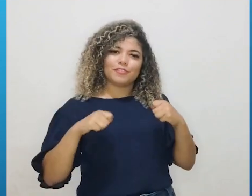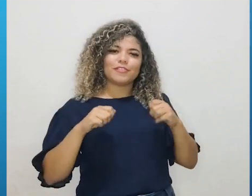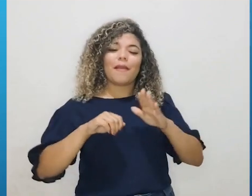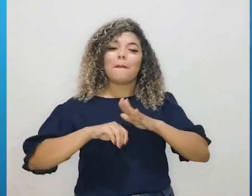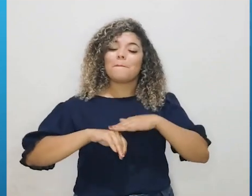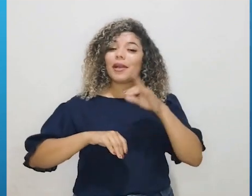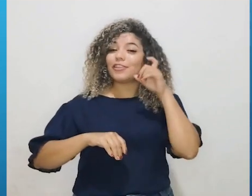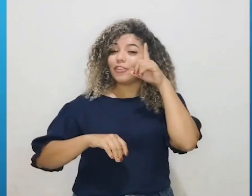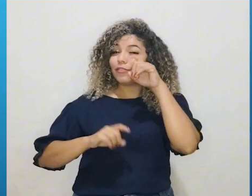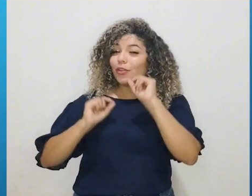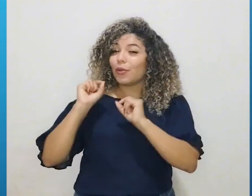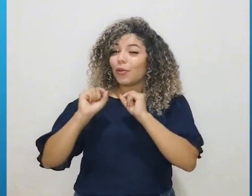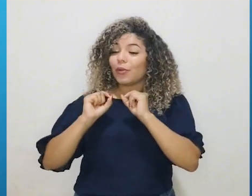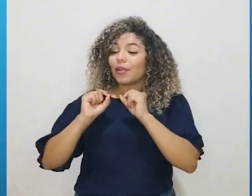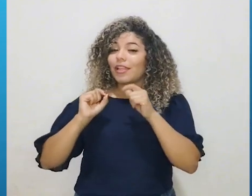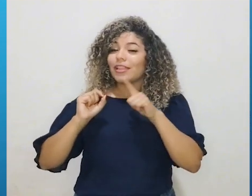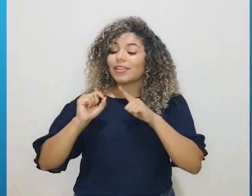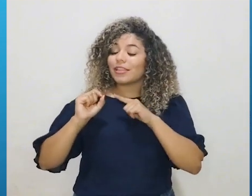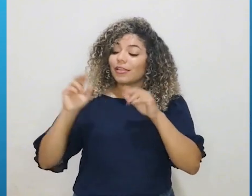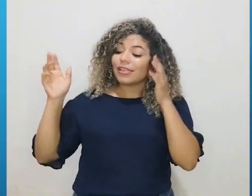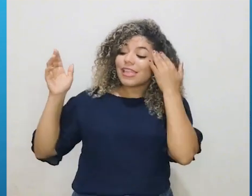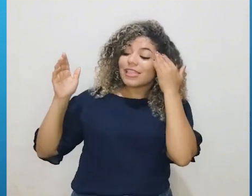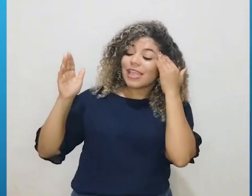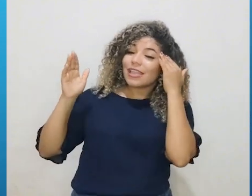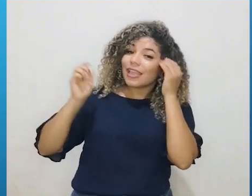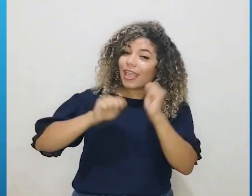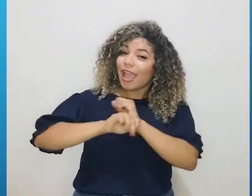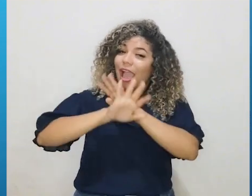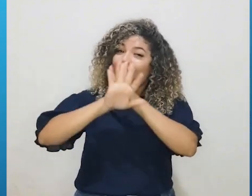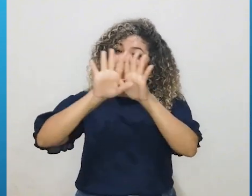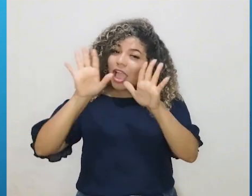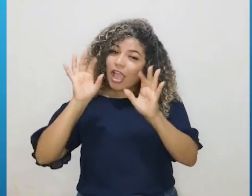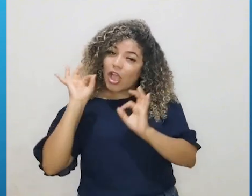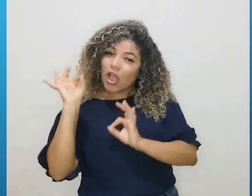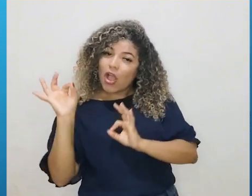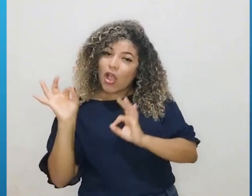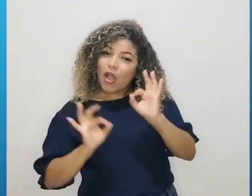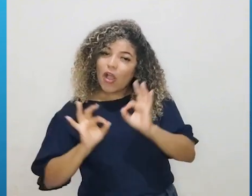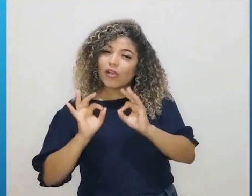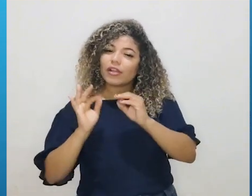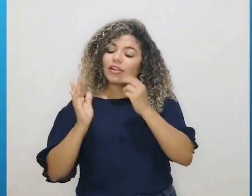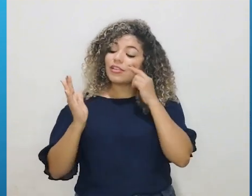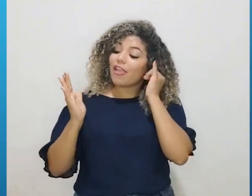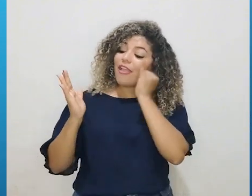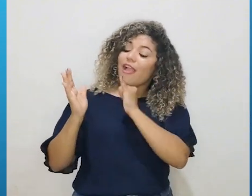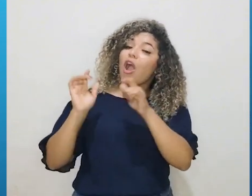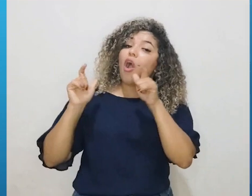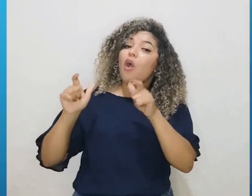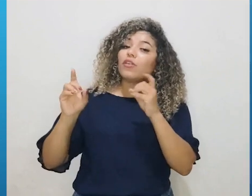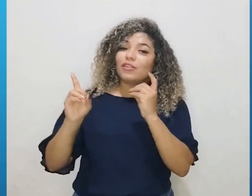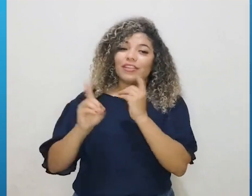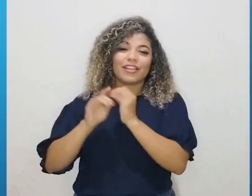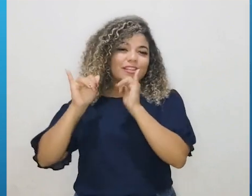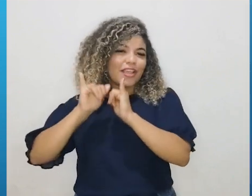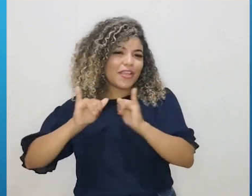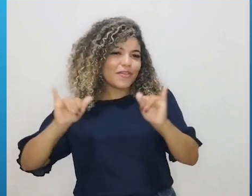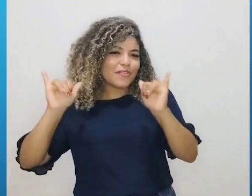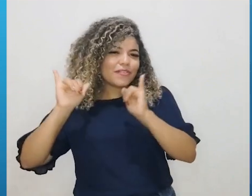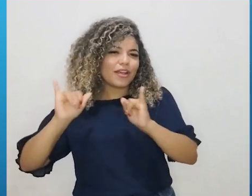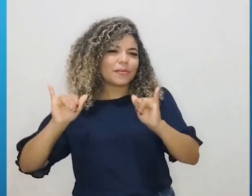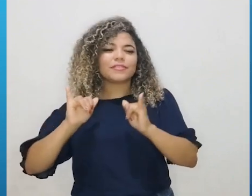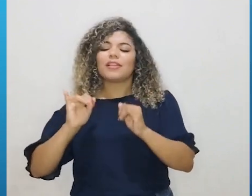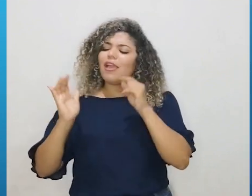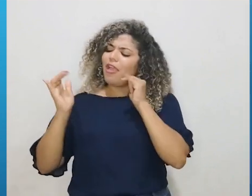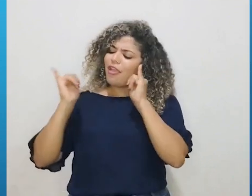mais difícil eu ter essa visão de retirar isso aqui do texto. Porque a gente tem, digamos assim,